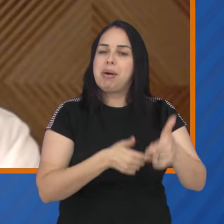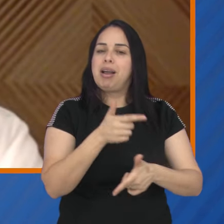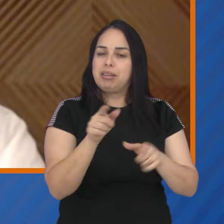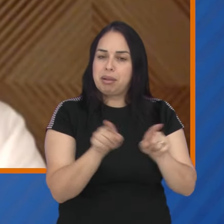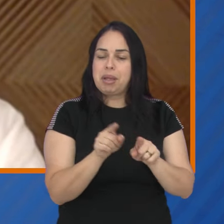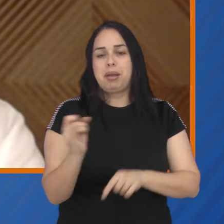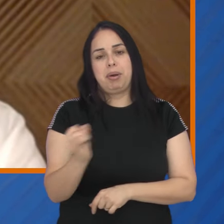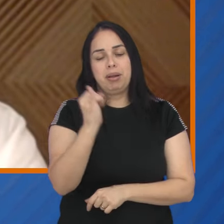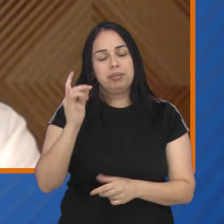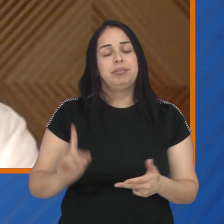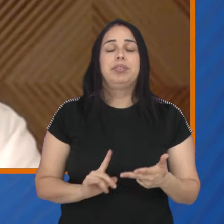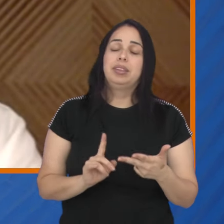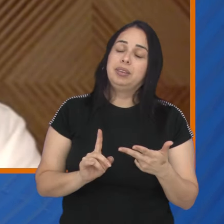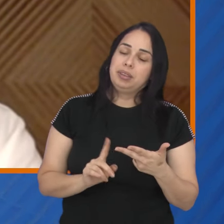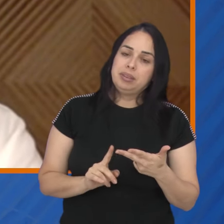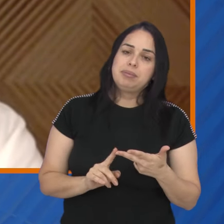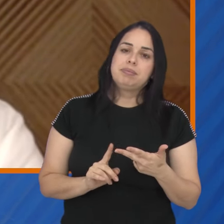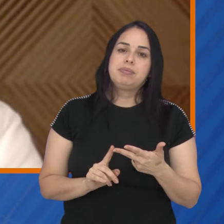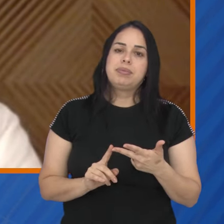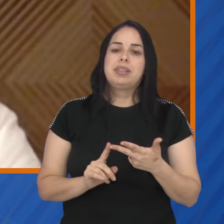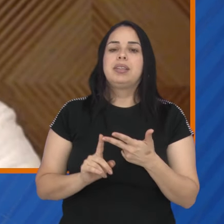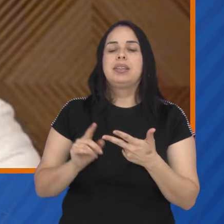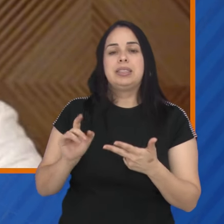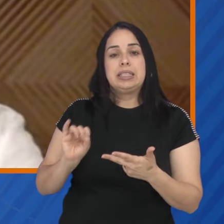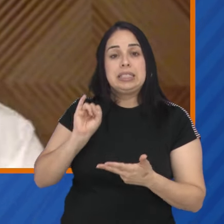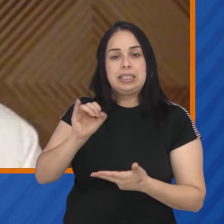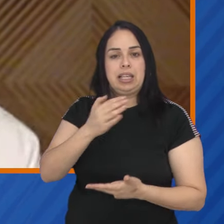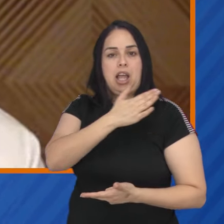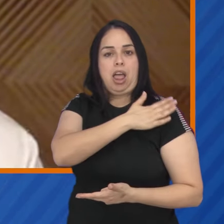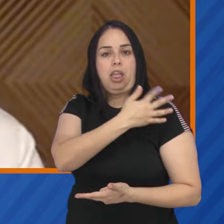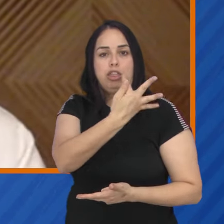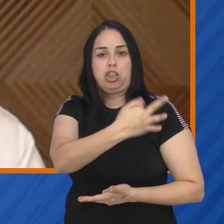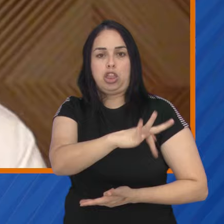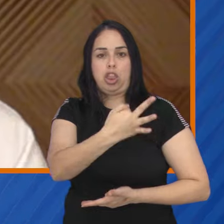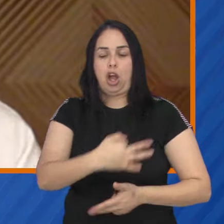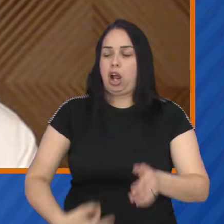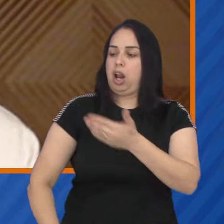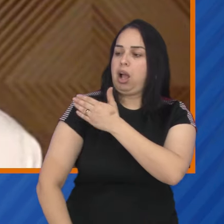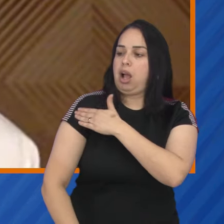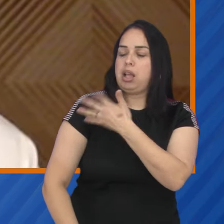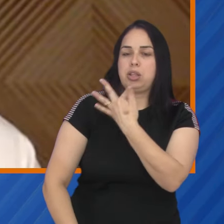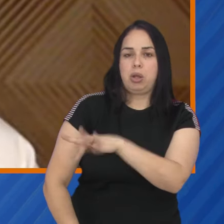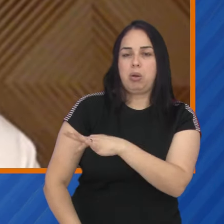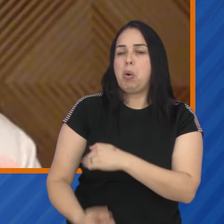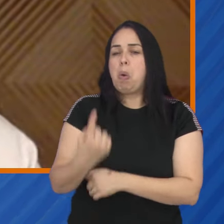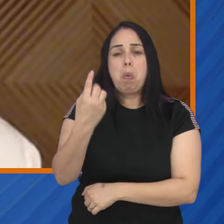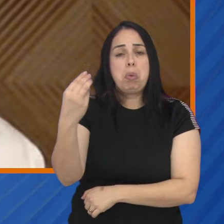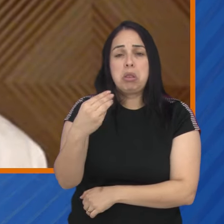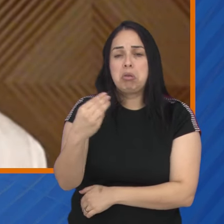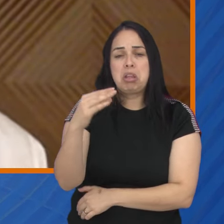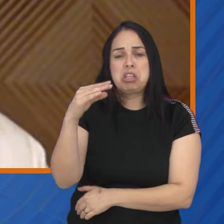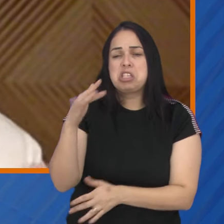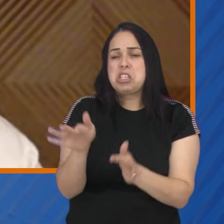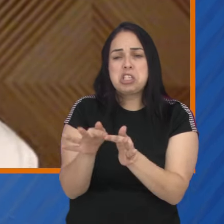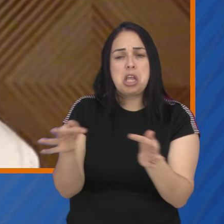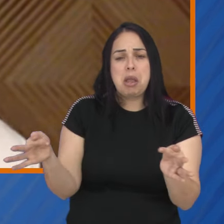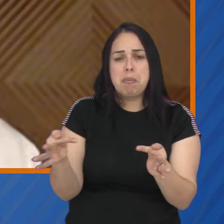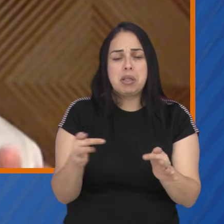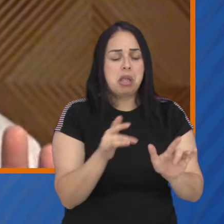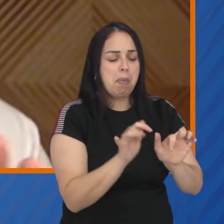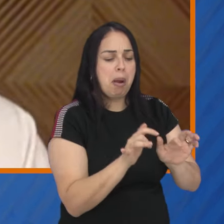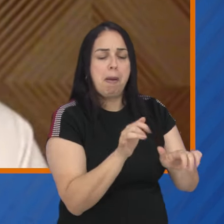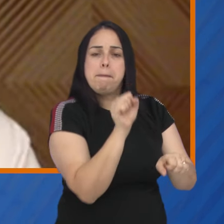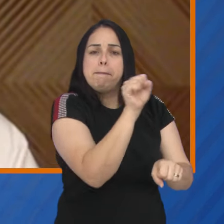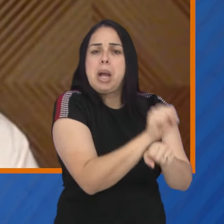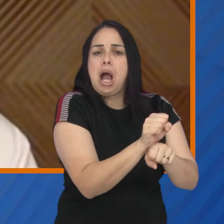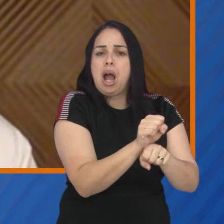laboral. Quando eu tenho lesões dos membros superiores, às vezes é muito simples. É questão de um minuto, dois minutos que